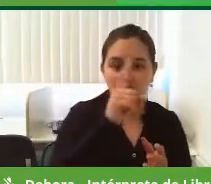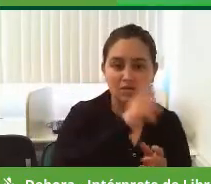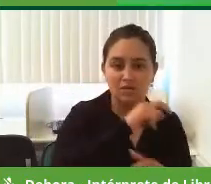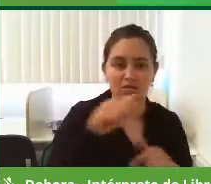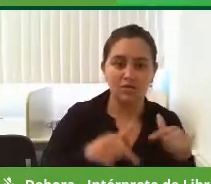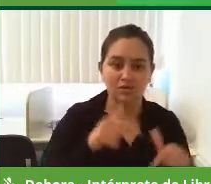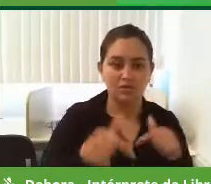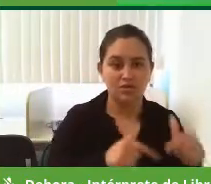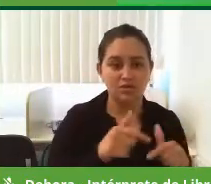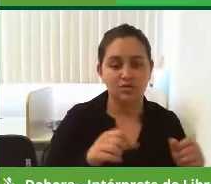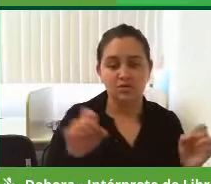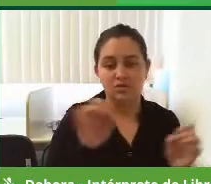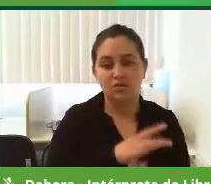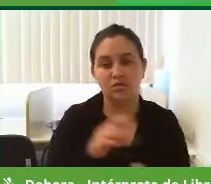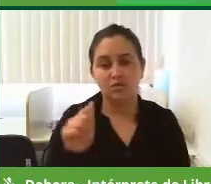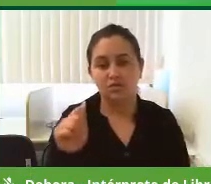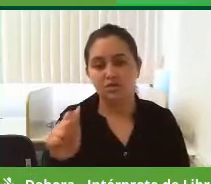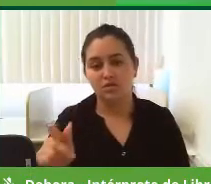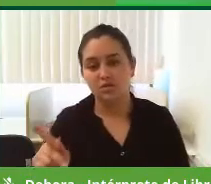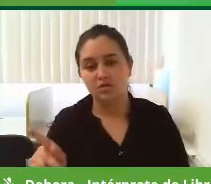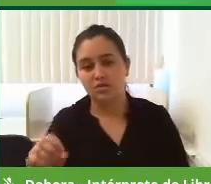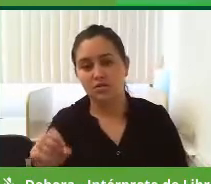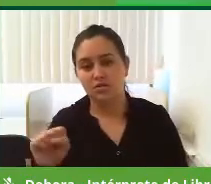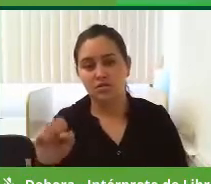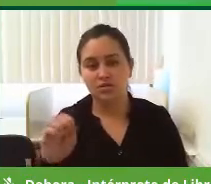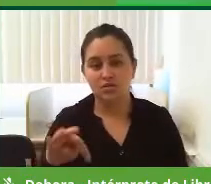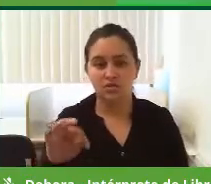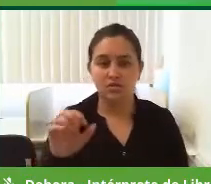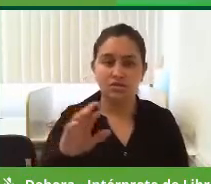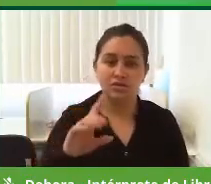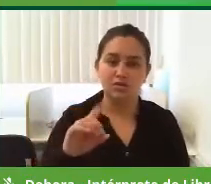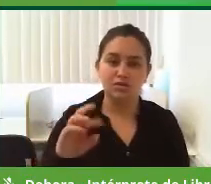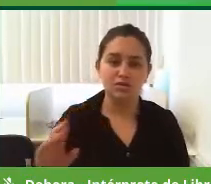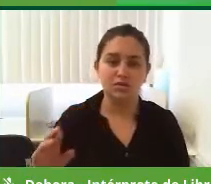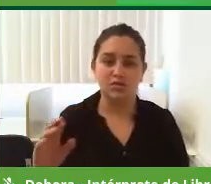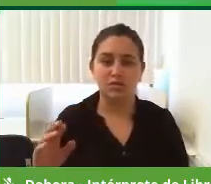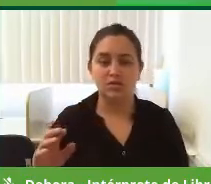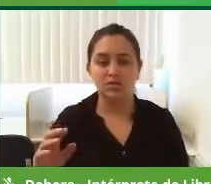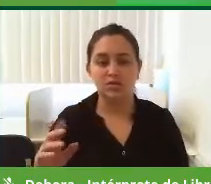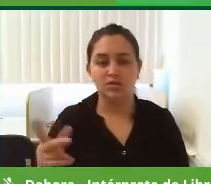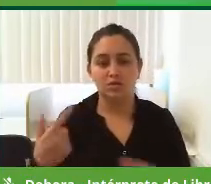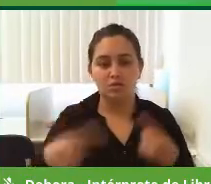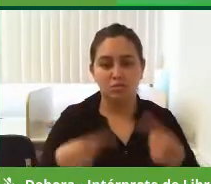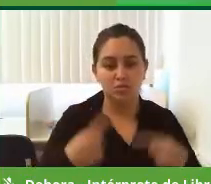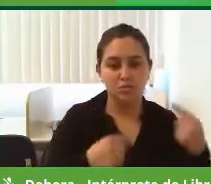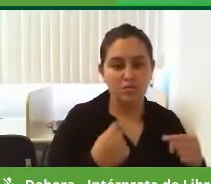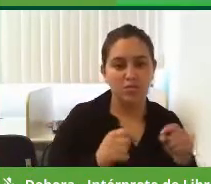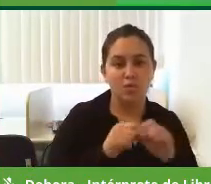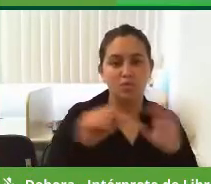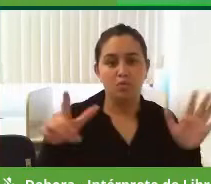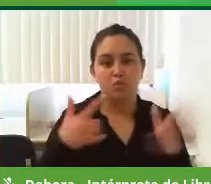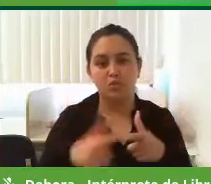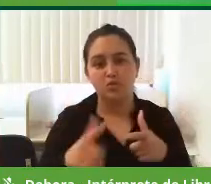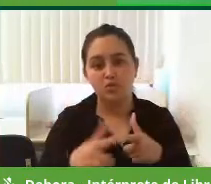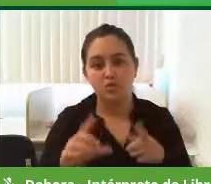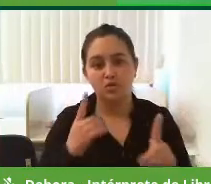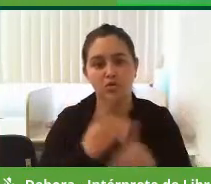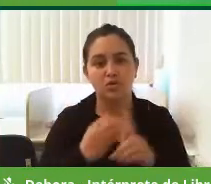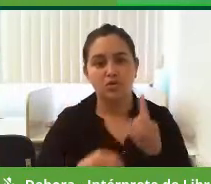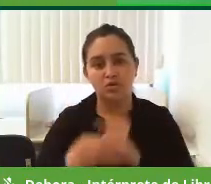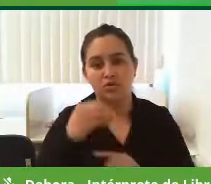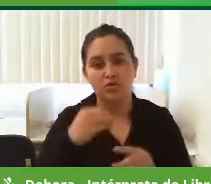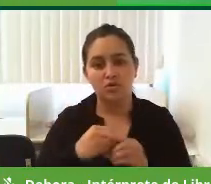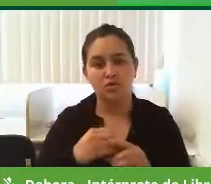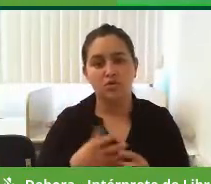trabalhador se aposentar. Outra questão também, né? Vai ser o fim das políticas públicas, que tem vários programas sociais públicos que